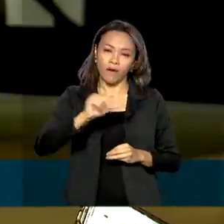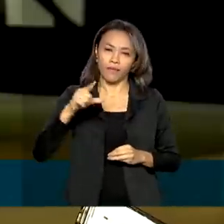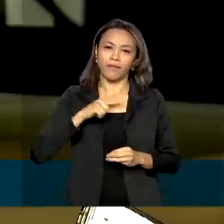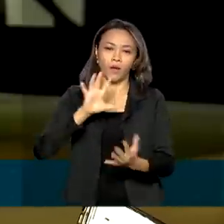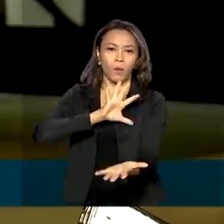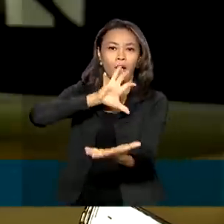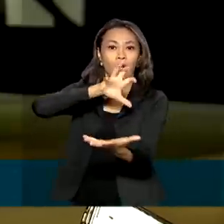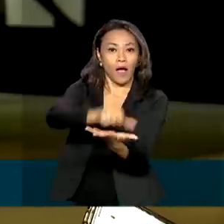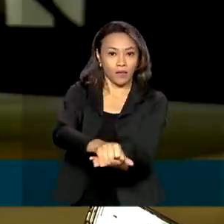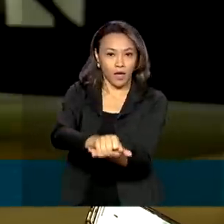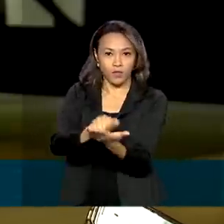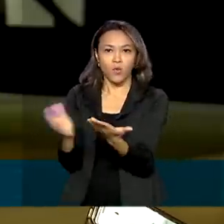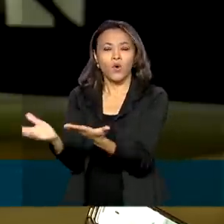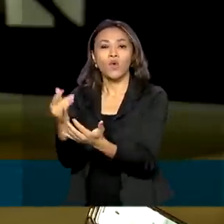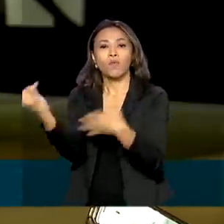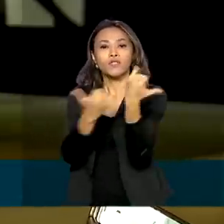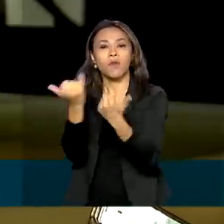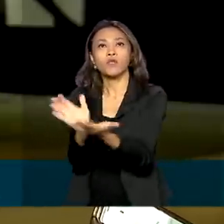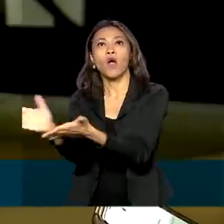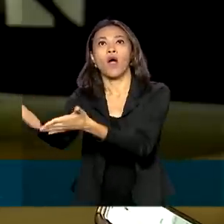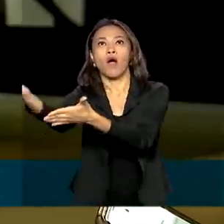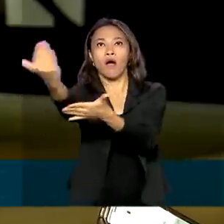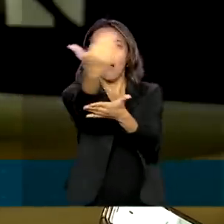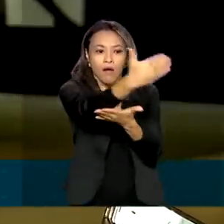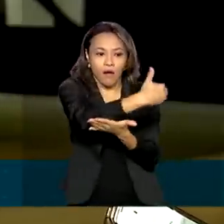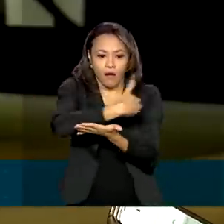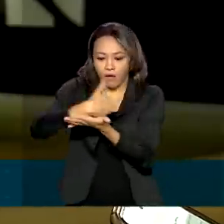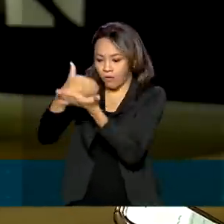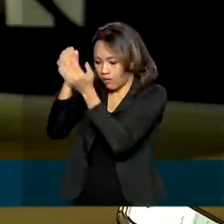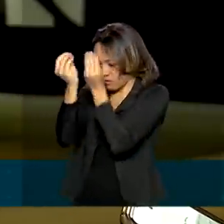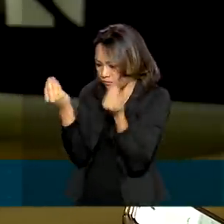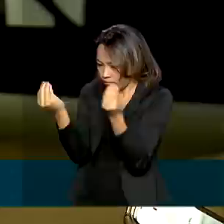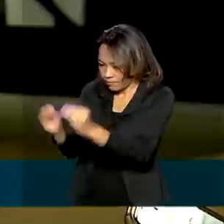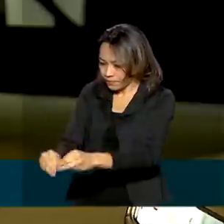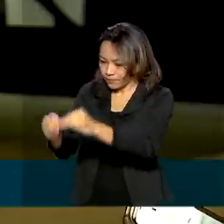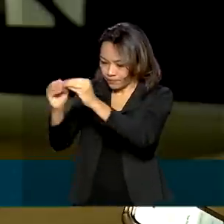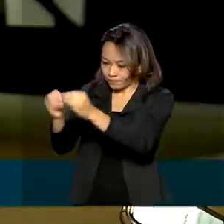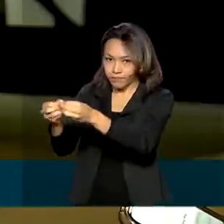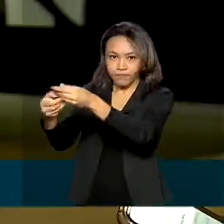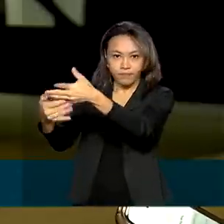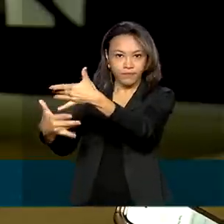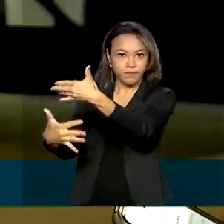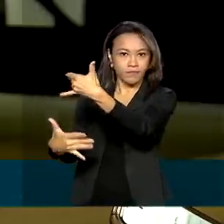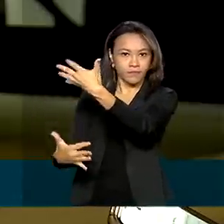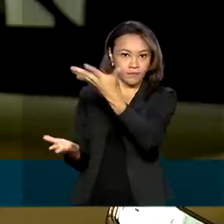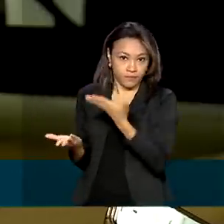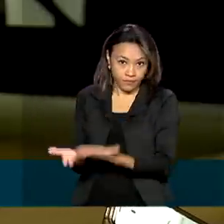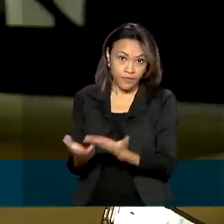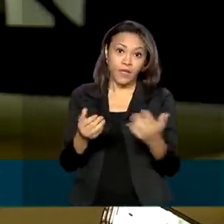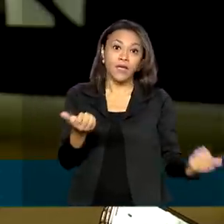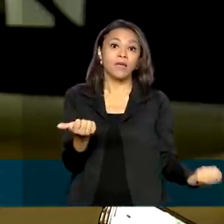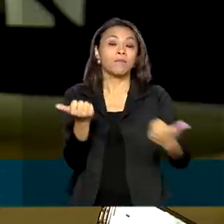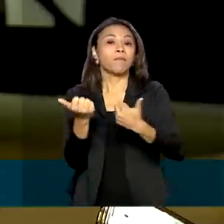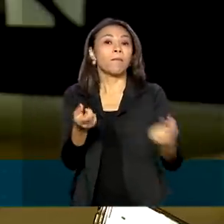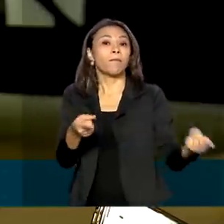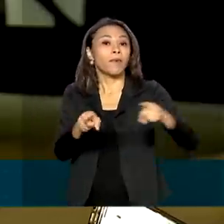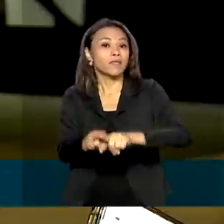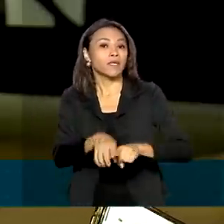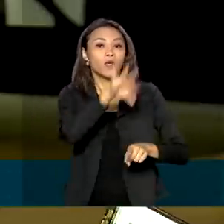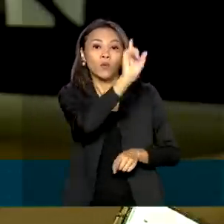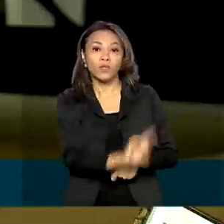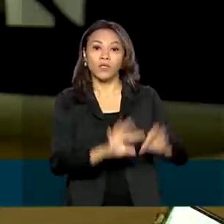de âmbito nacional, onde nós, no Ministério da Justiça, em parceria com o Ministério dos Direitos Humanos,